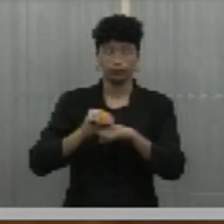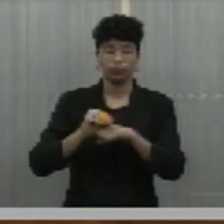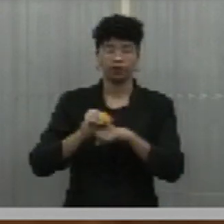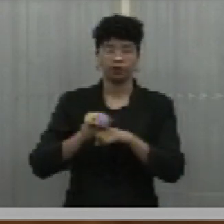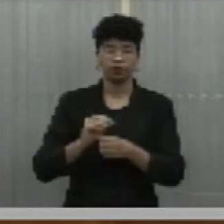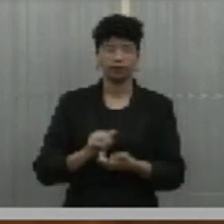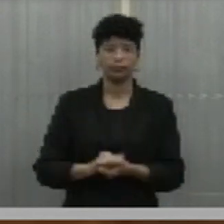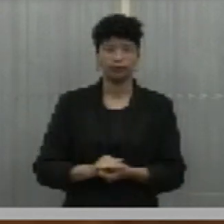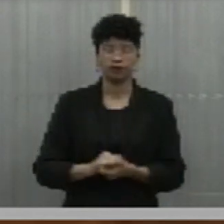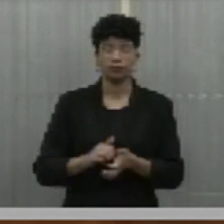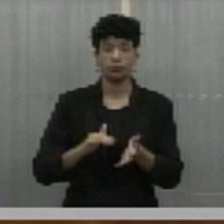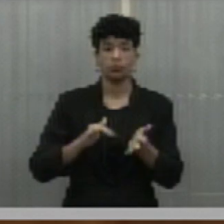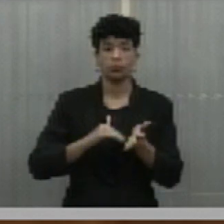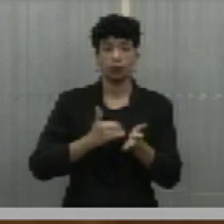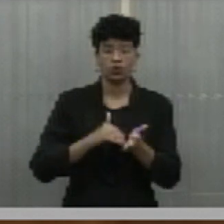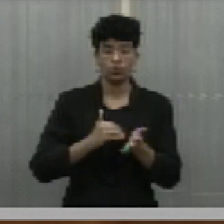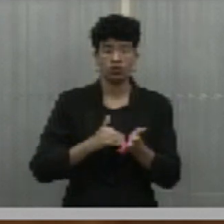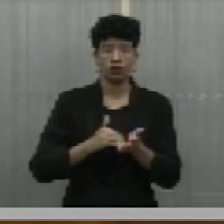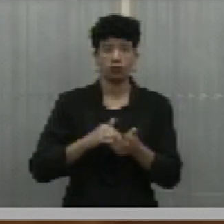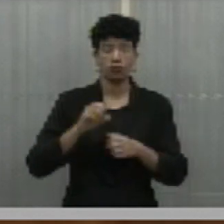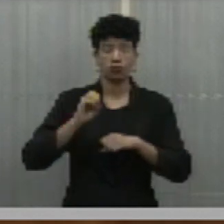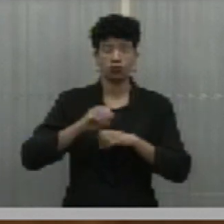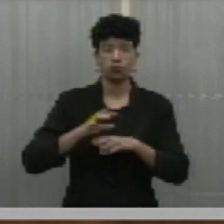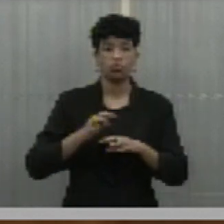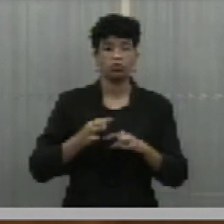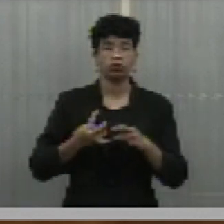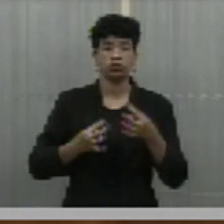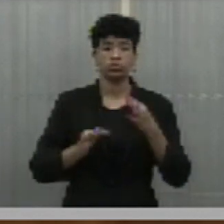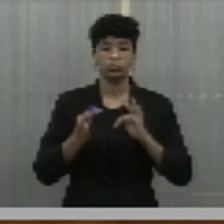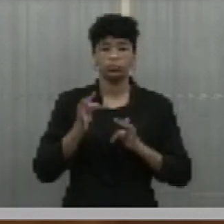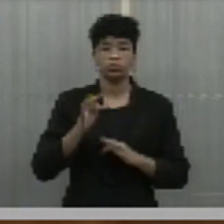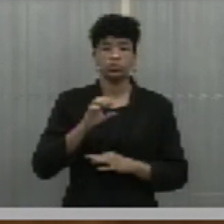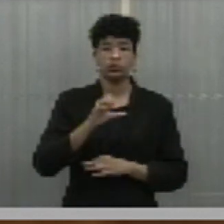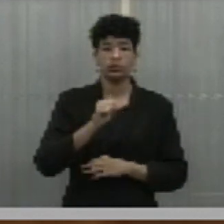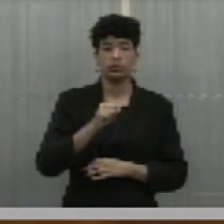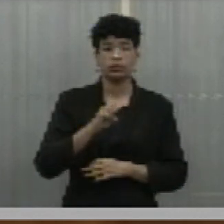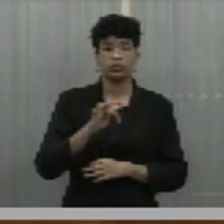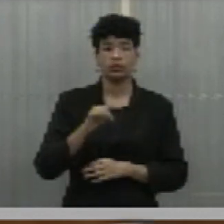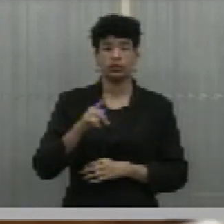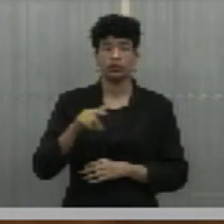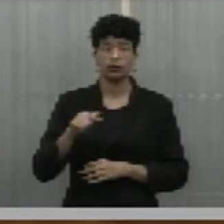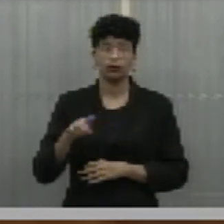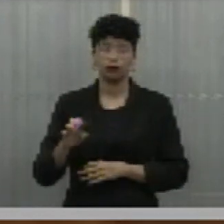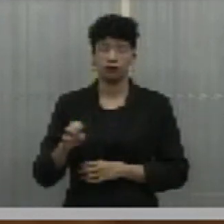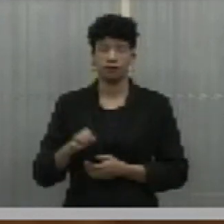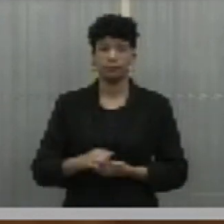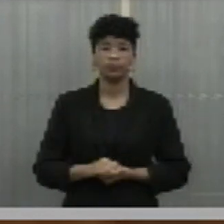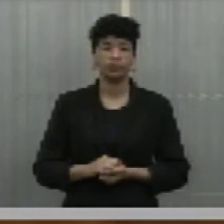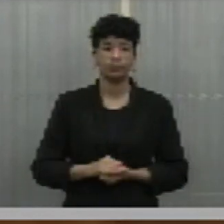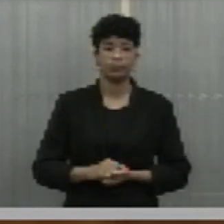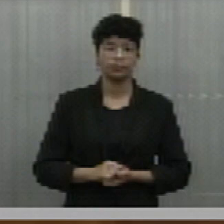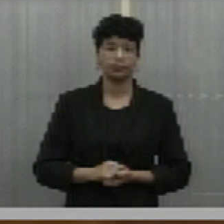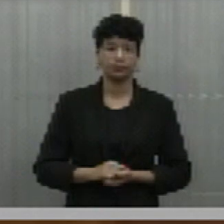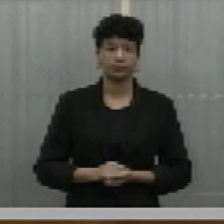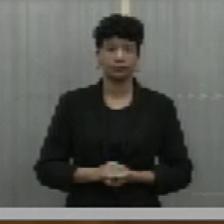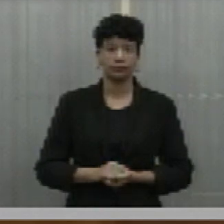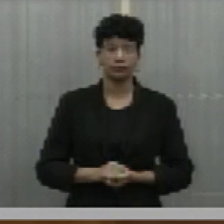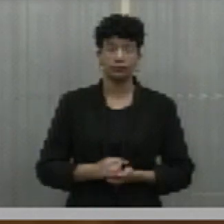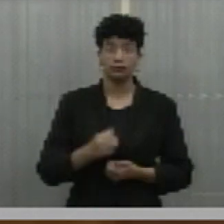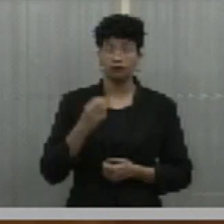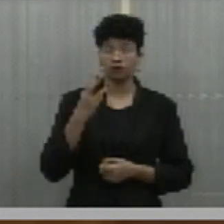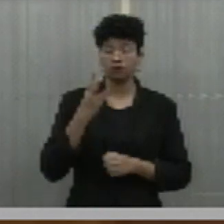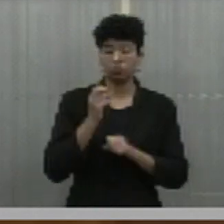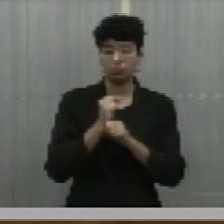especialmente na Secretaria de Educação Profissional e Tecnológica, a CETEC, que existe até hoje, onde passei três